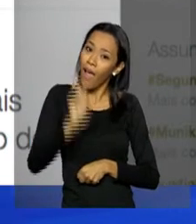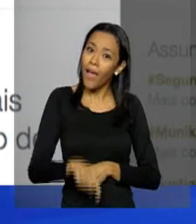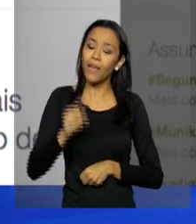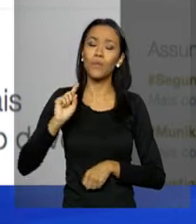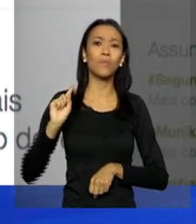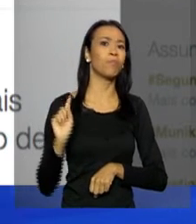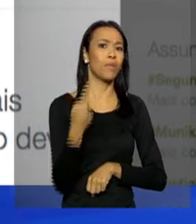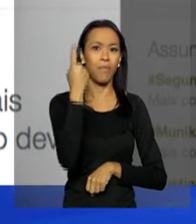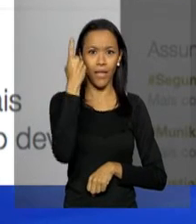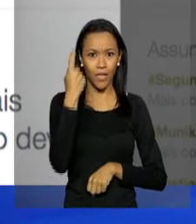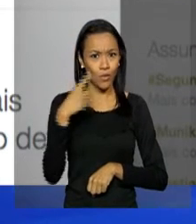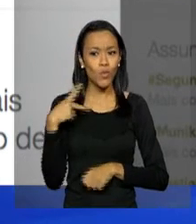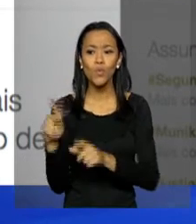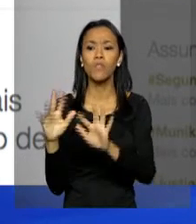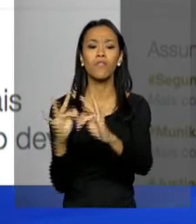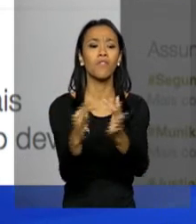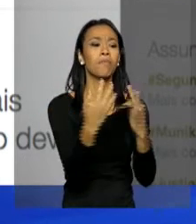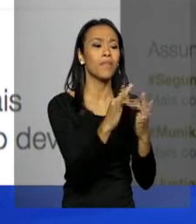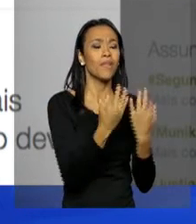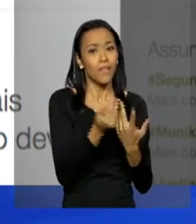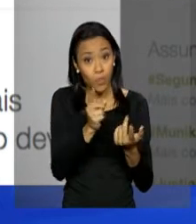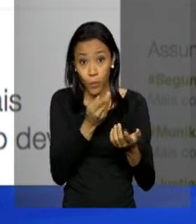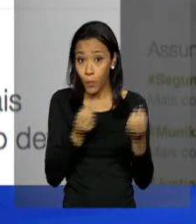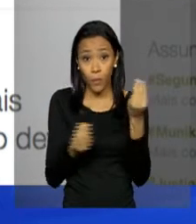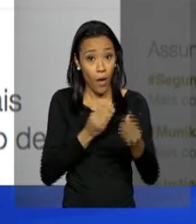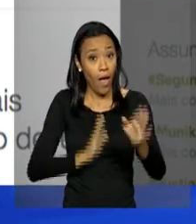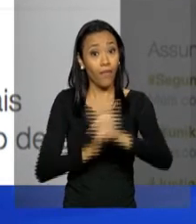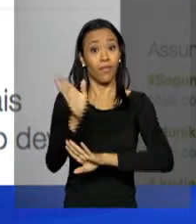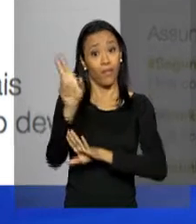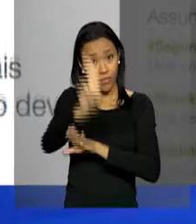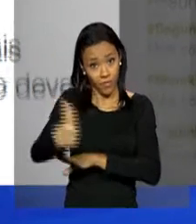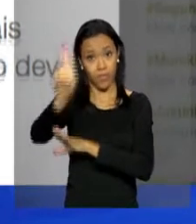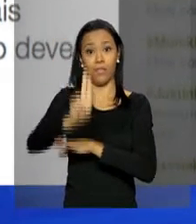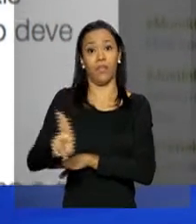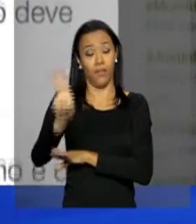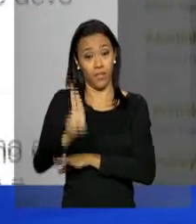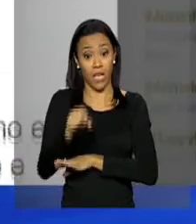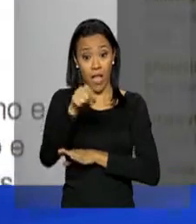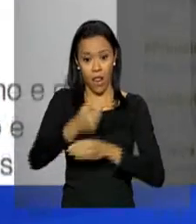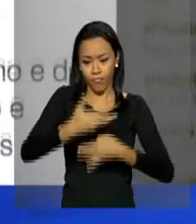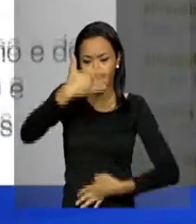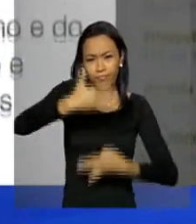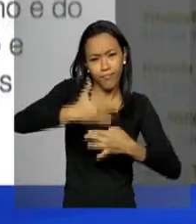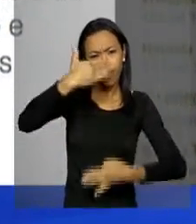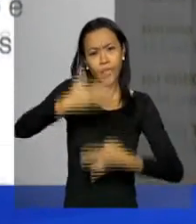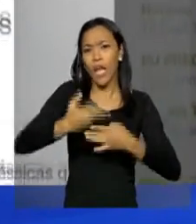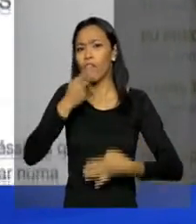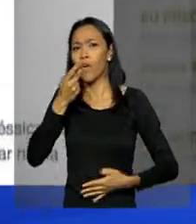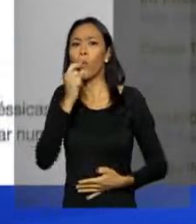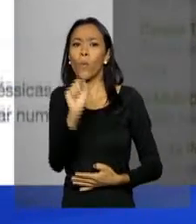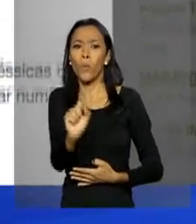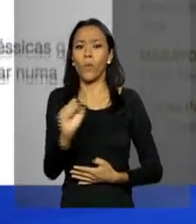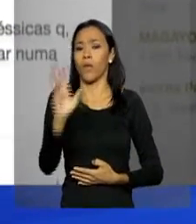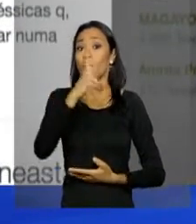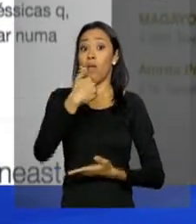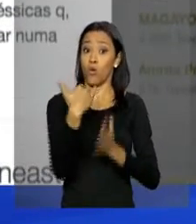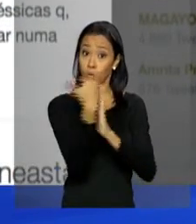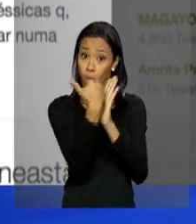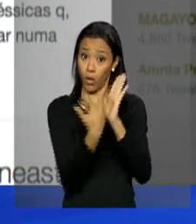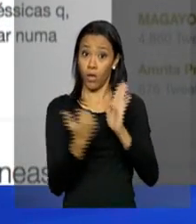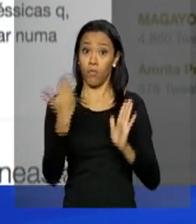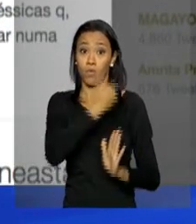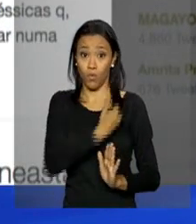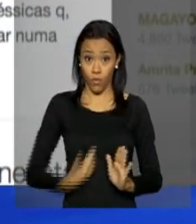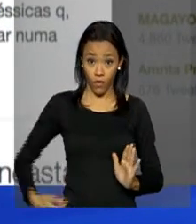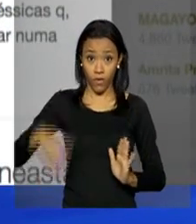primeiros de suas famílias a ingressarem na educação superior. No post, a presidenta Dilma lembrou que os programas do governo